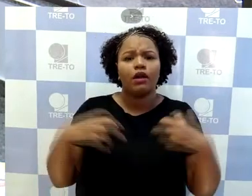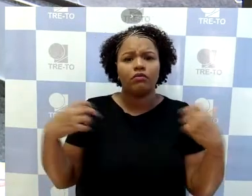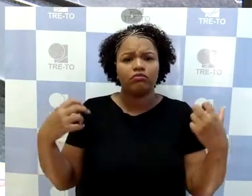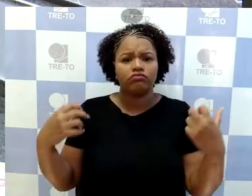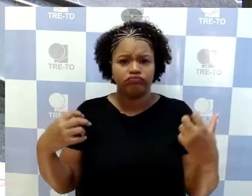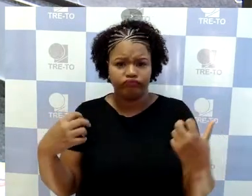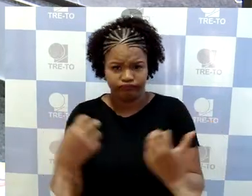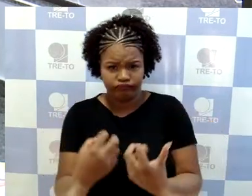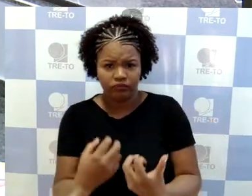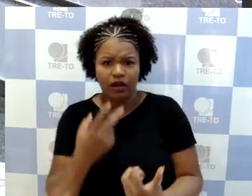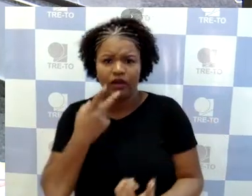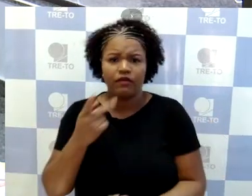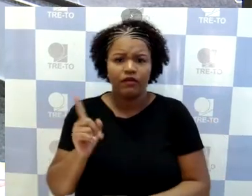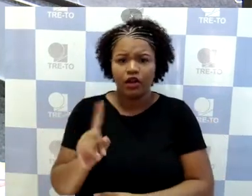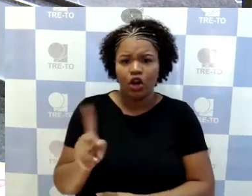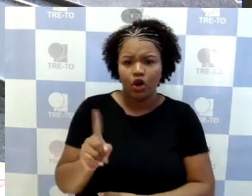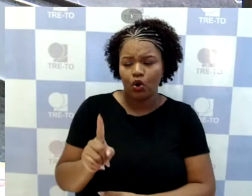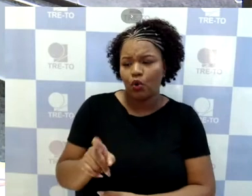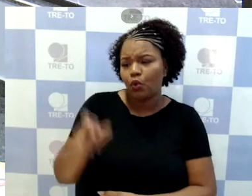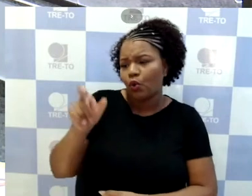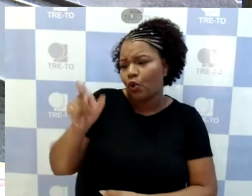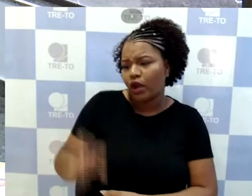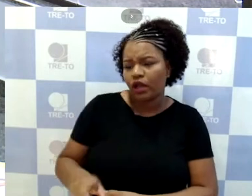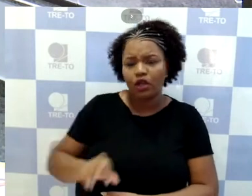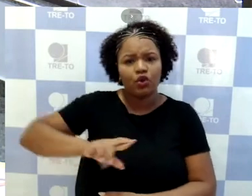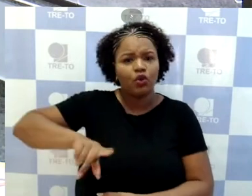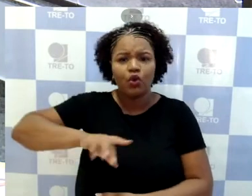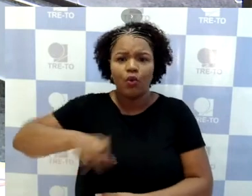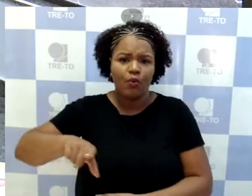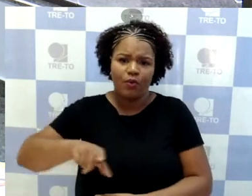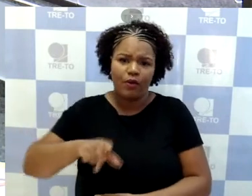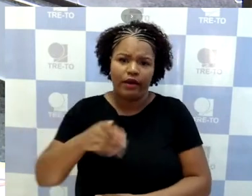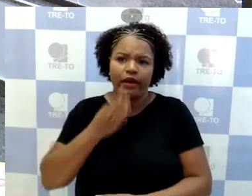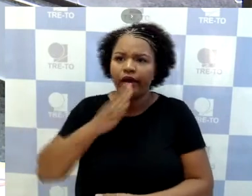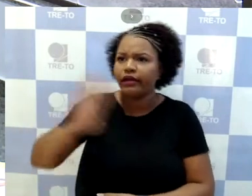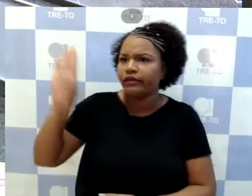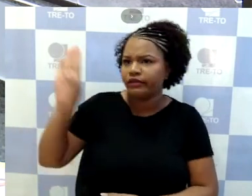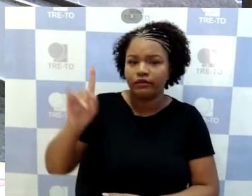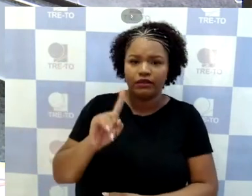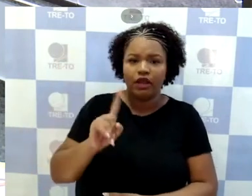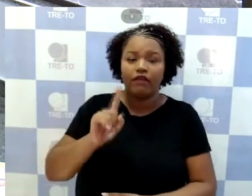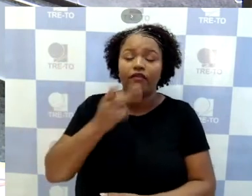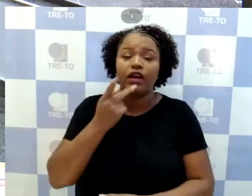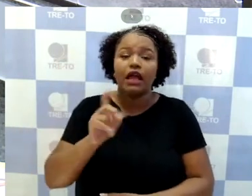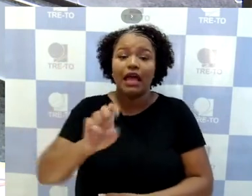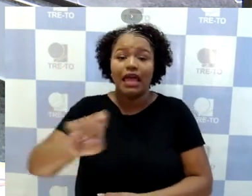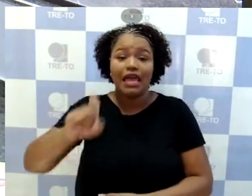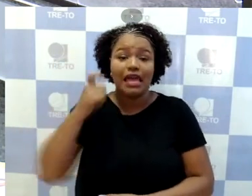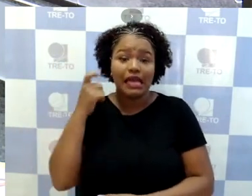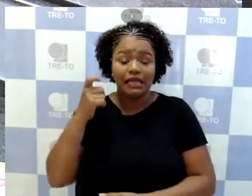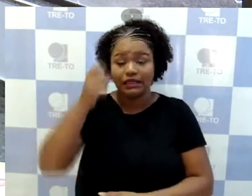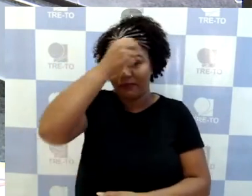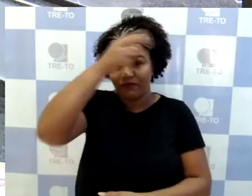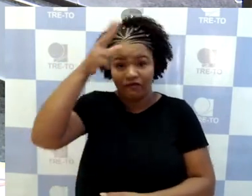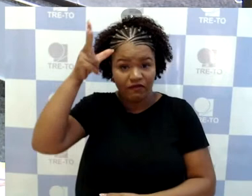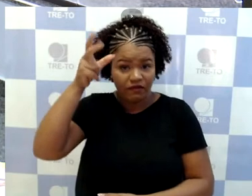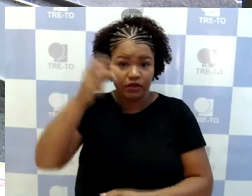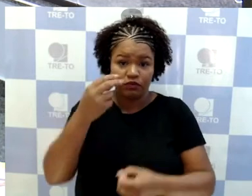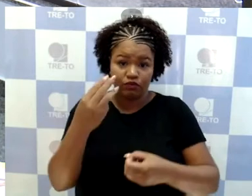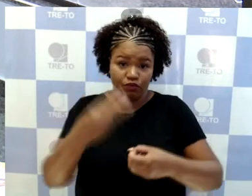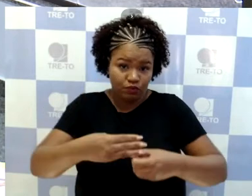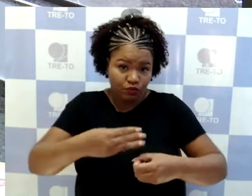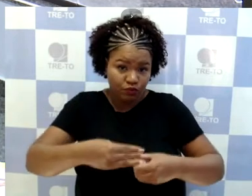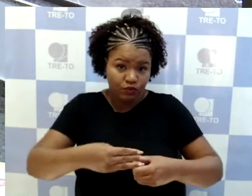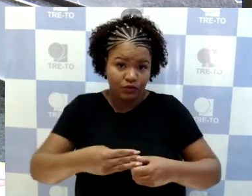tratava de um candidato. Ele diz o seguinte, que se tratava de ex-prefeito municipal, que empresta seu nome e carisma político à